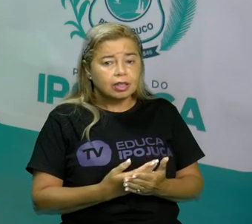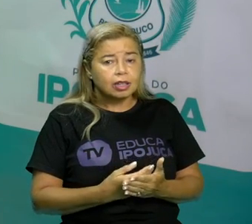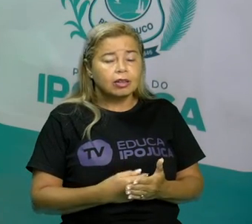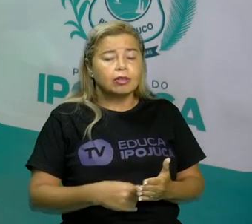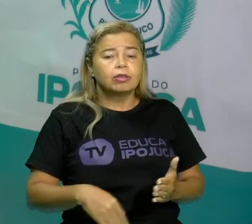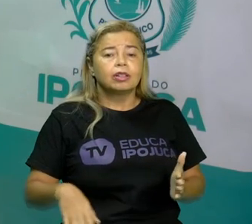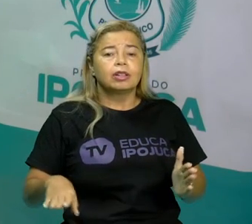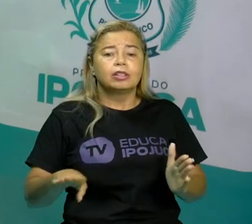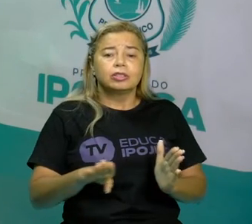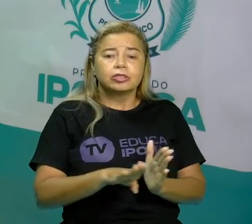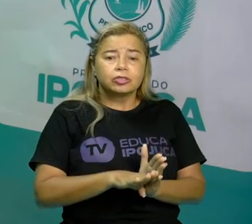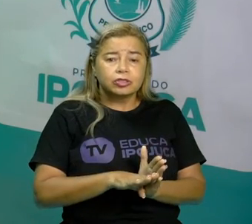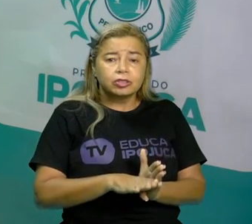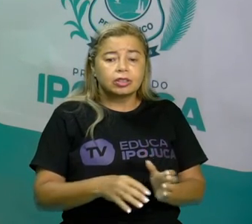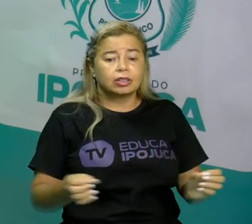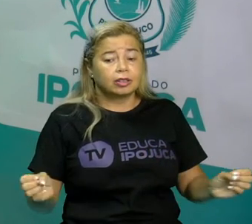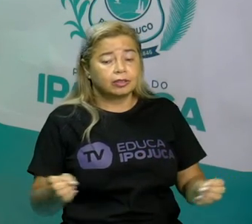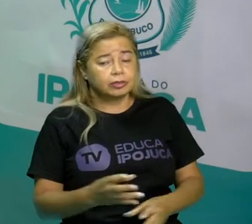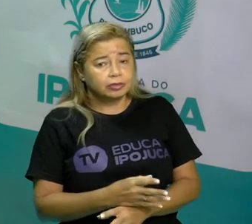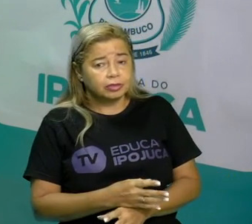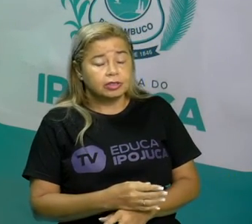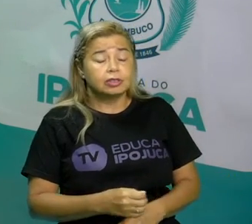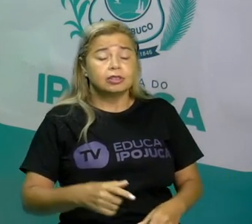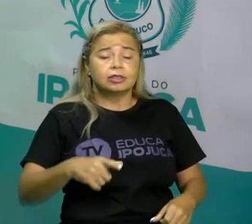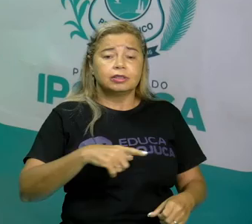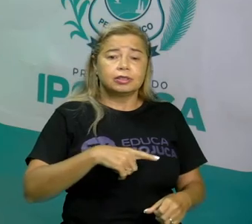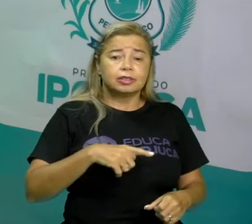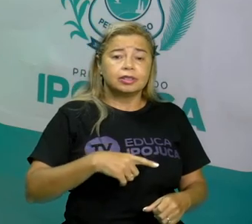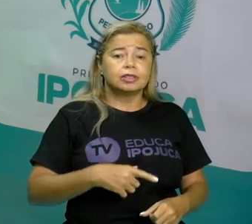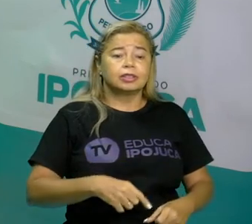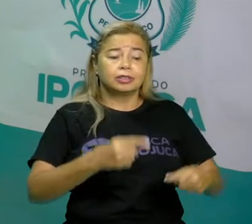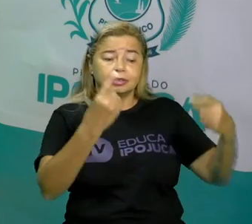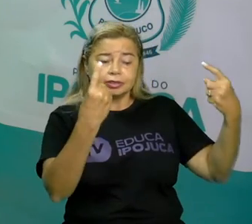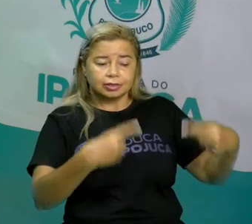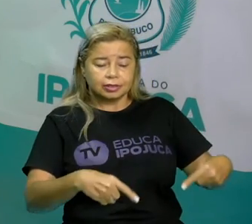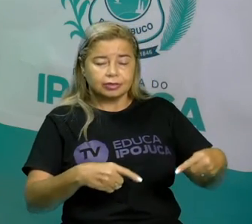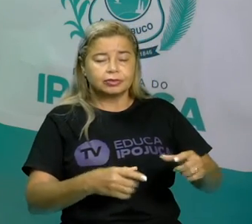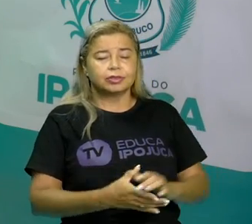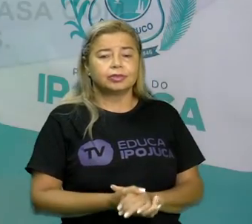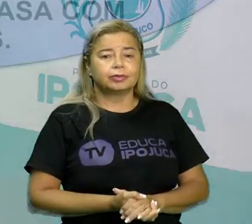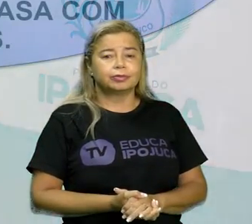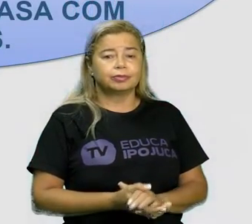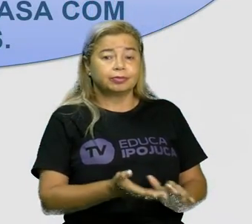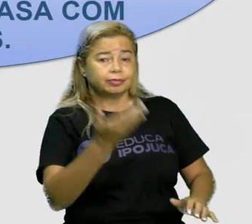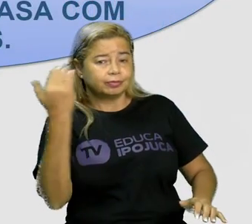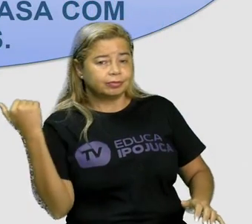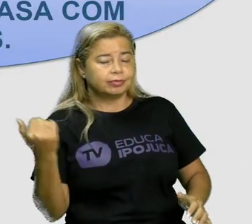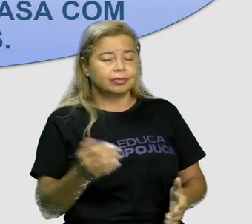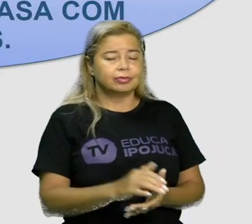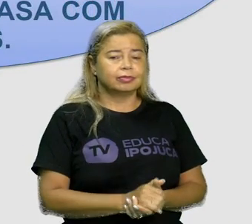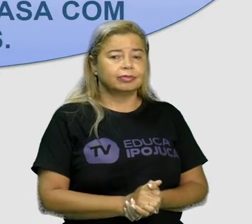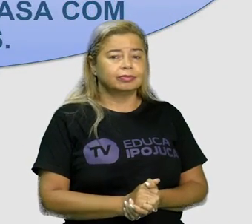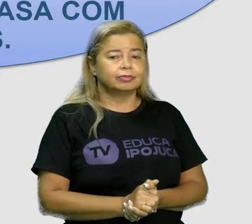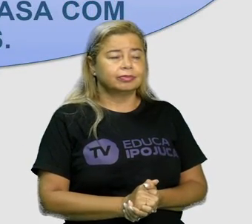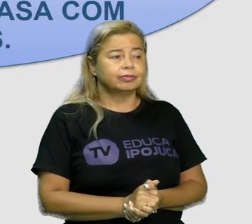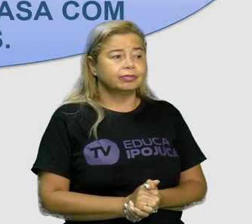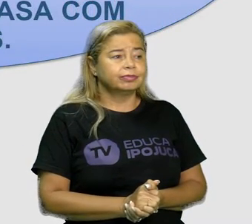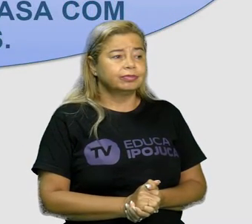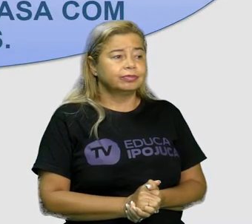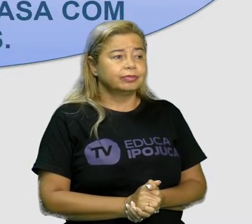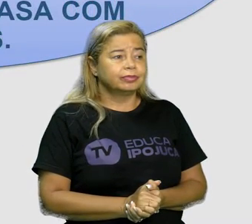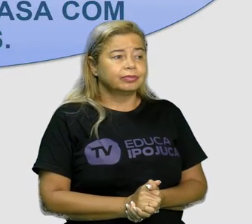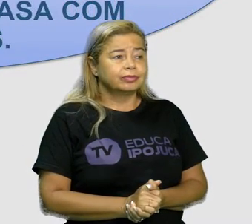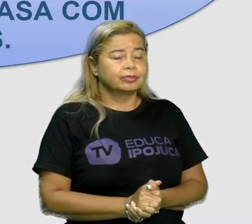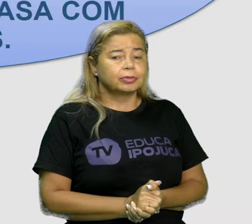que você vai fazer aí na sua casa. Vamos ver o desafio de hoje? Vamos lá, na nossa aula. Desafio.